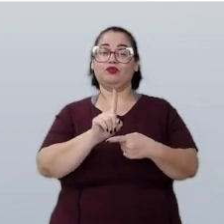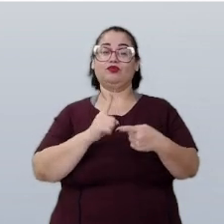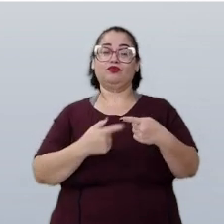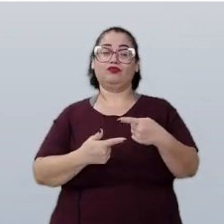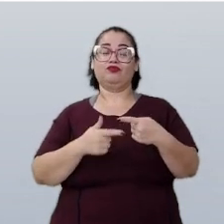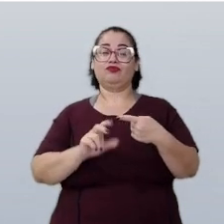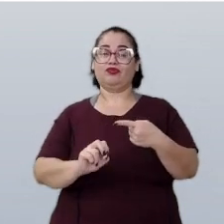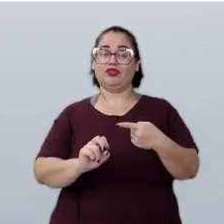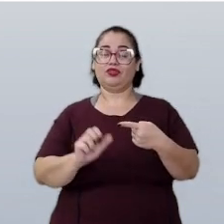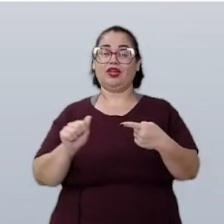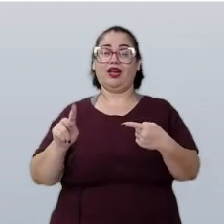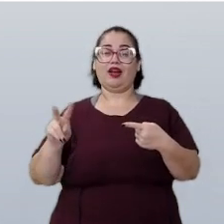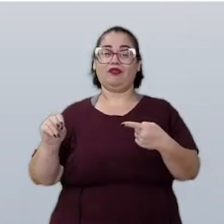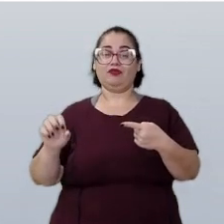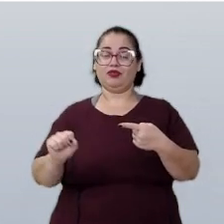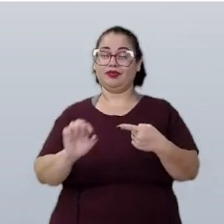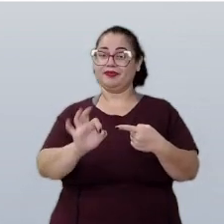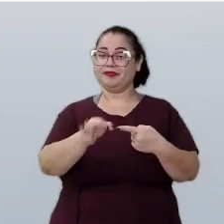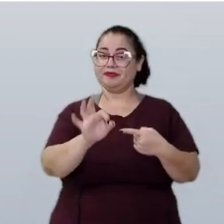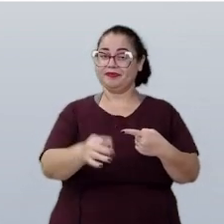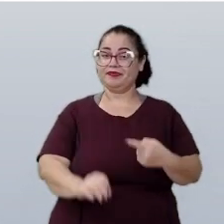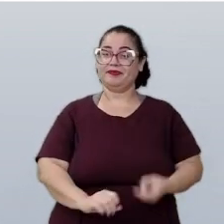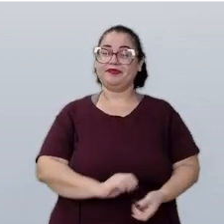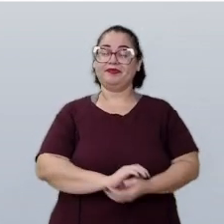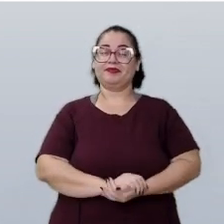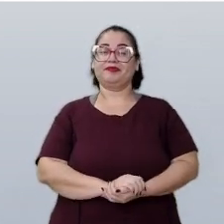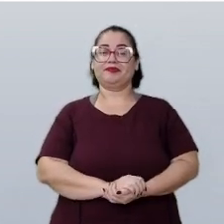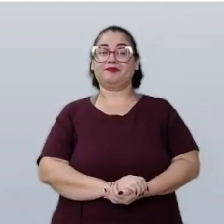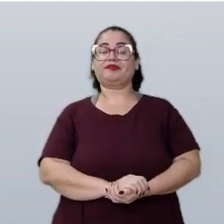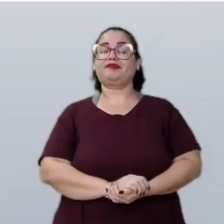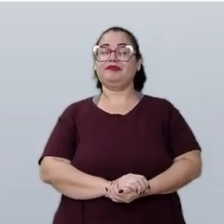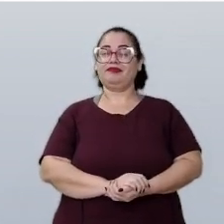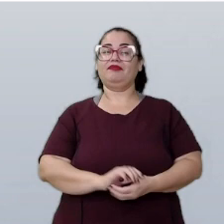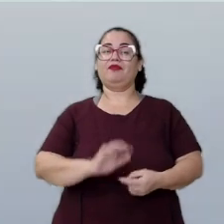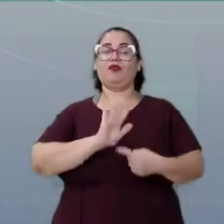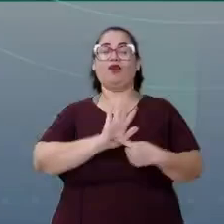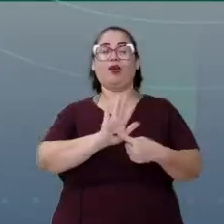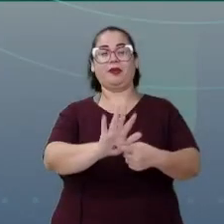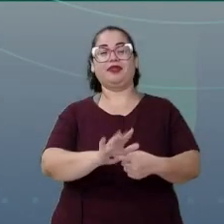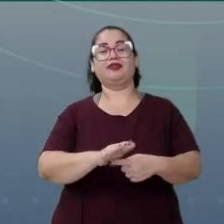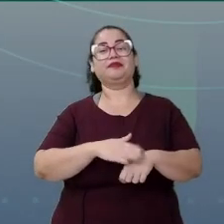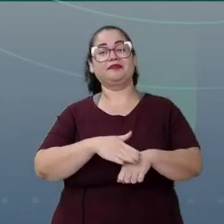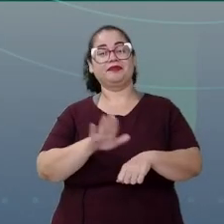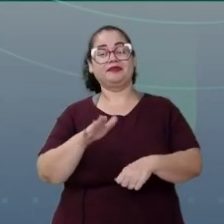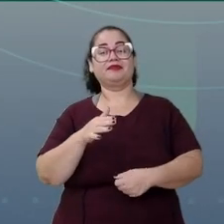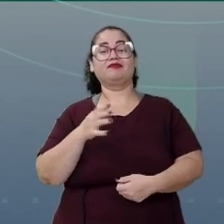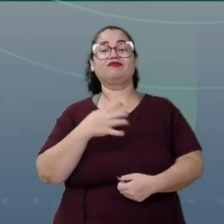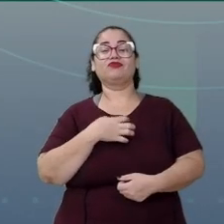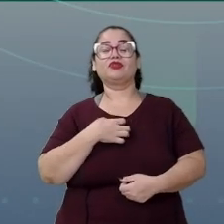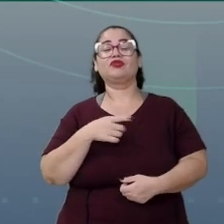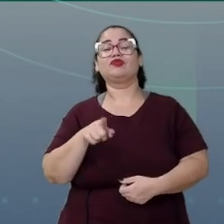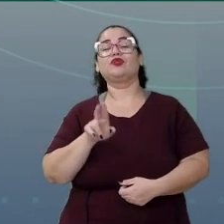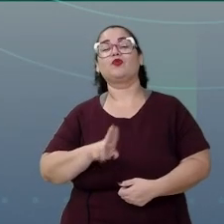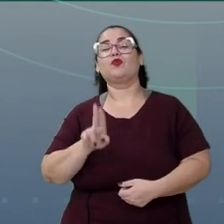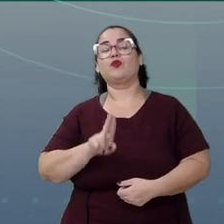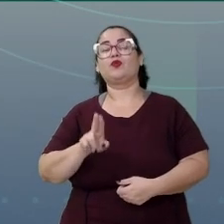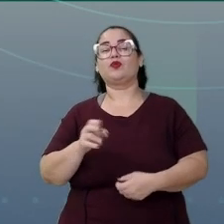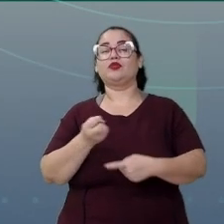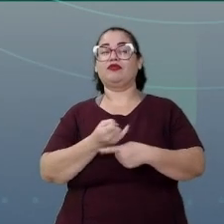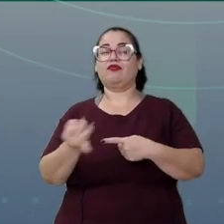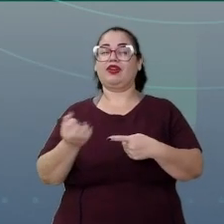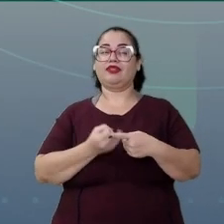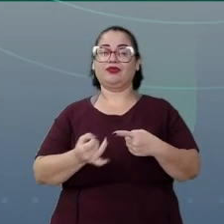vinte avos. Correto? Vou te apresentar mais uma forma de utilizar as